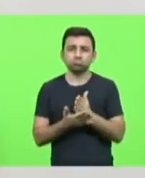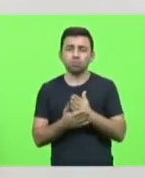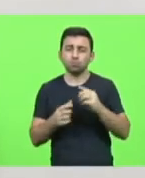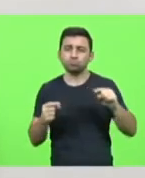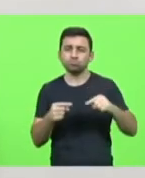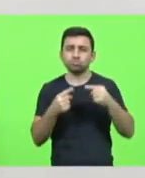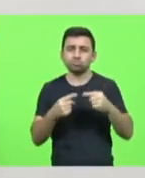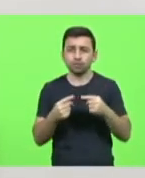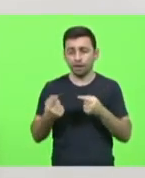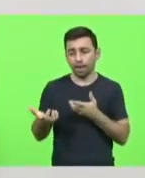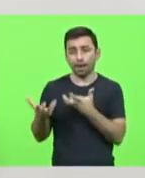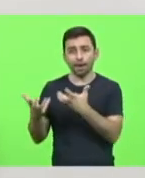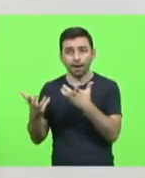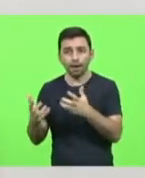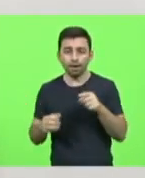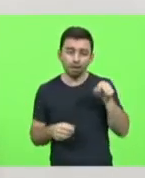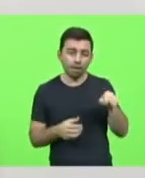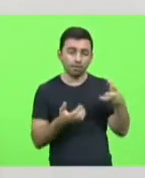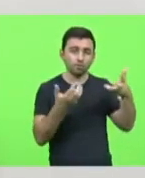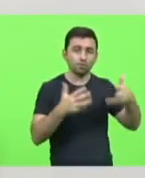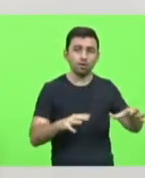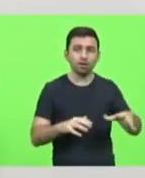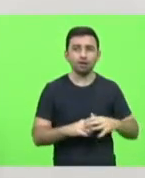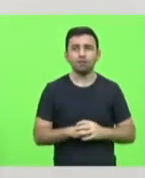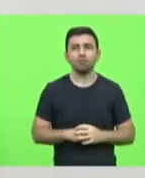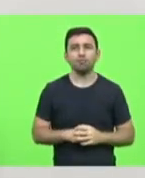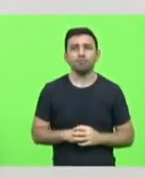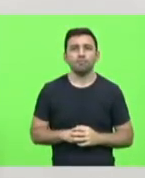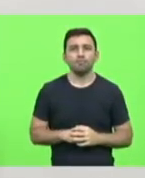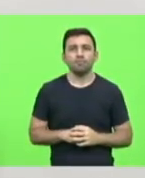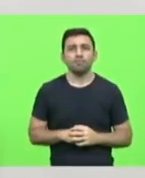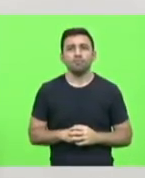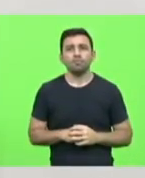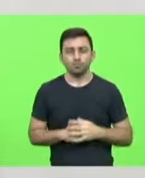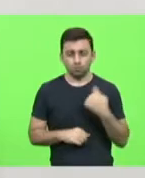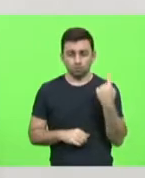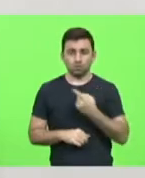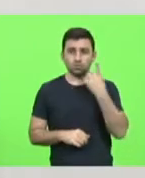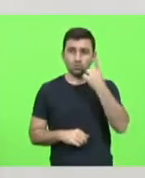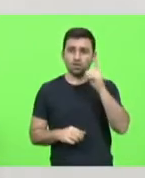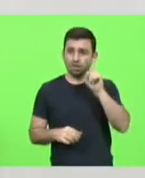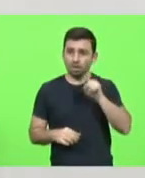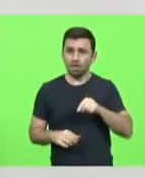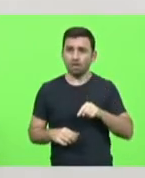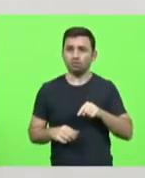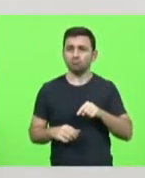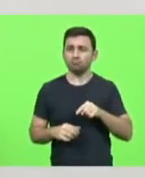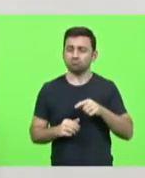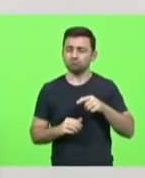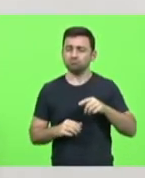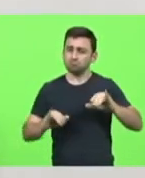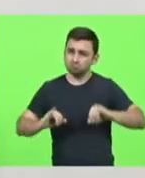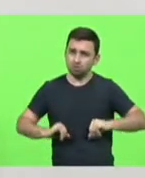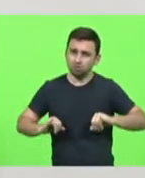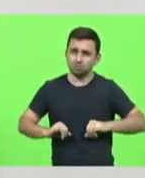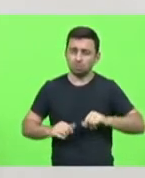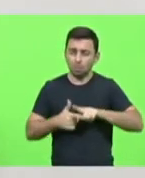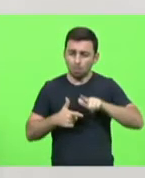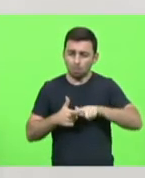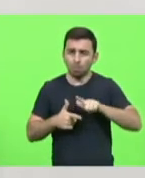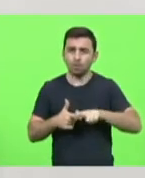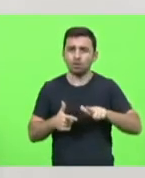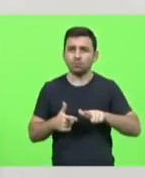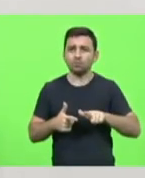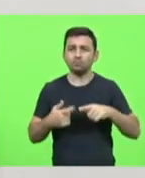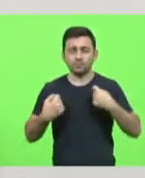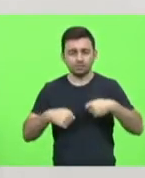Um lado quer e o outro lado não quer. E nós estamos aqui justamente para isso, deputado Quintes, para sofrer esse desgaste, porque nós temos que